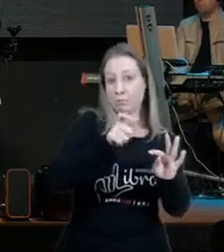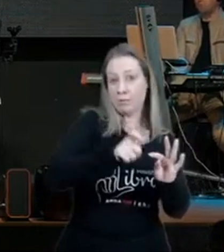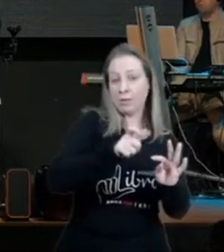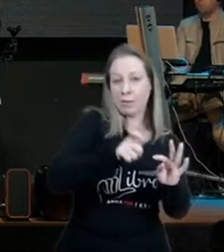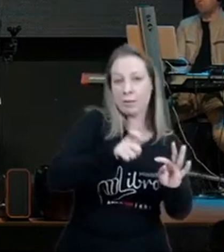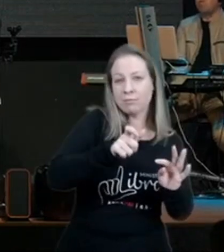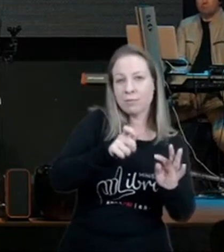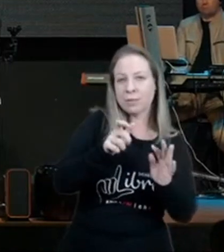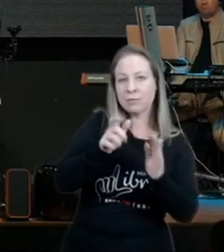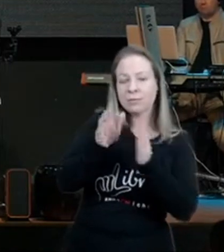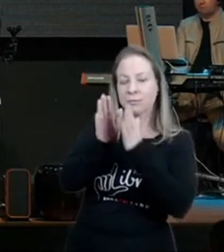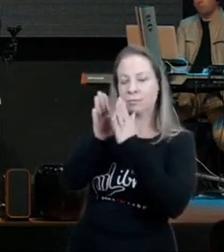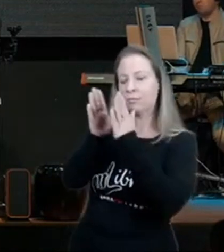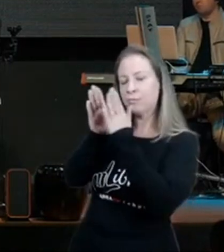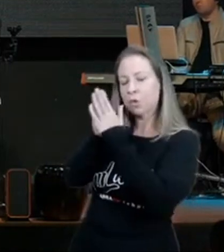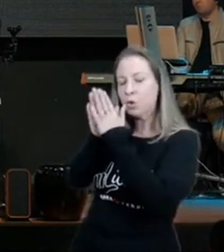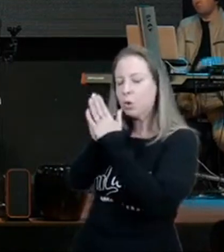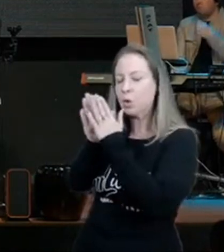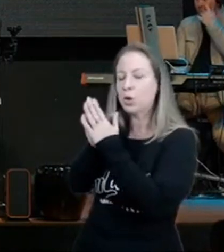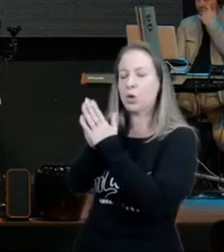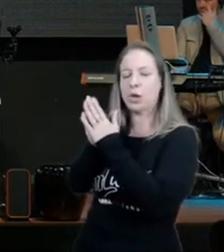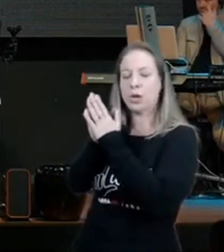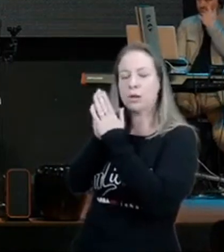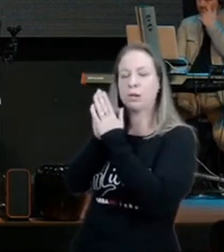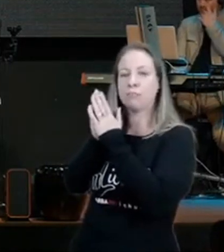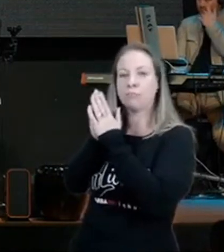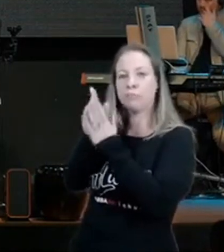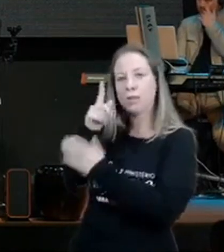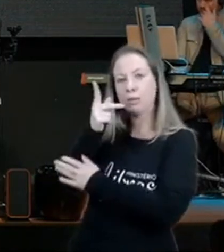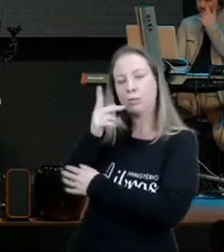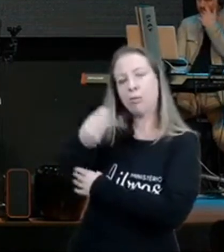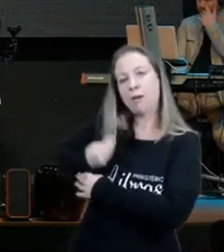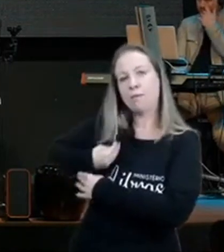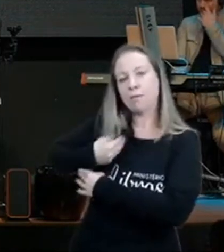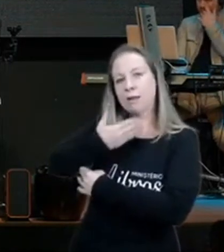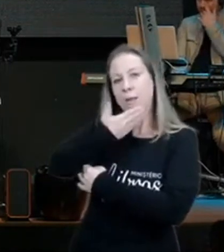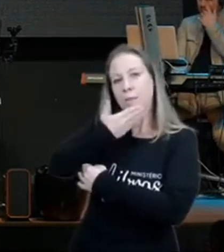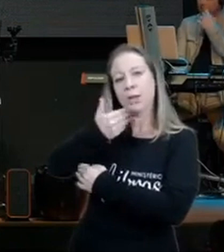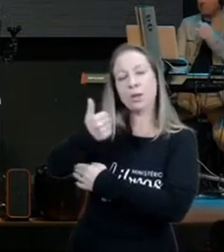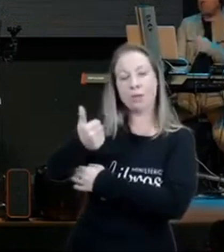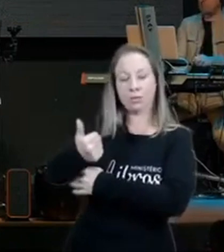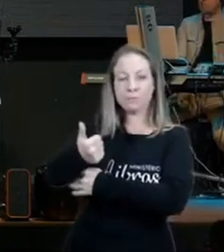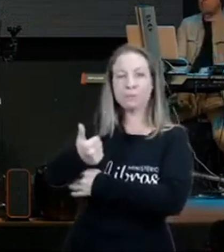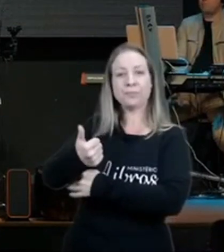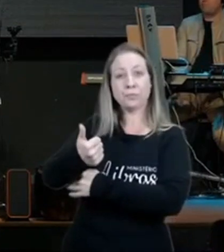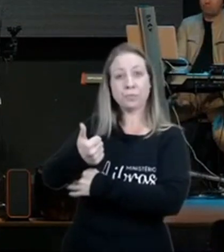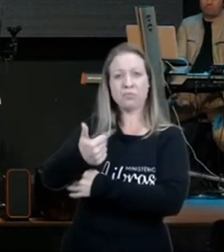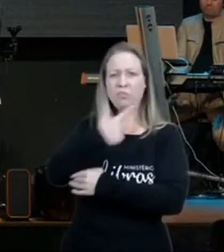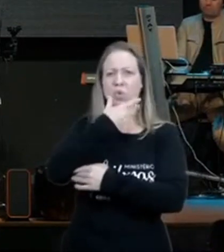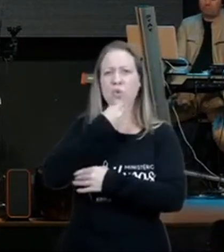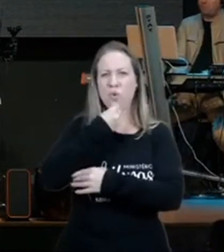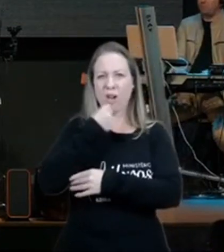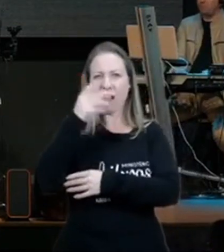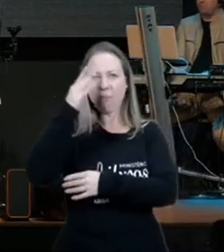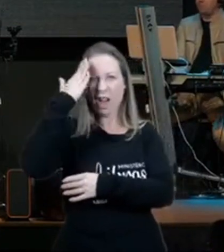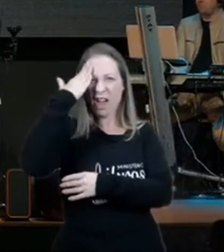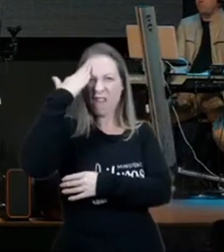Just Biber, foi lá no Norken Hill, e fez uma oração, e abençoou o Brasil, aí um monte de,